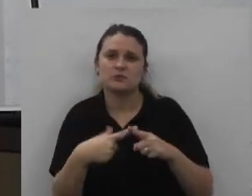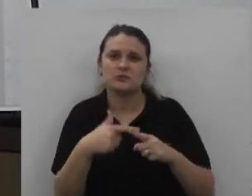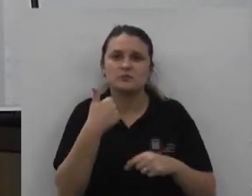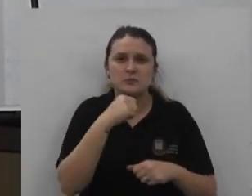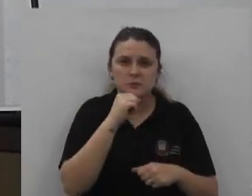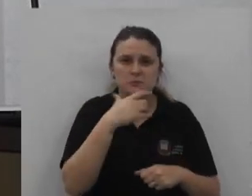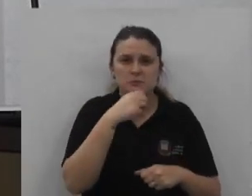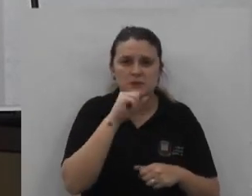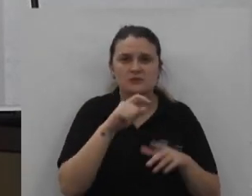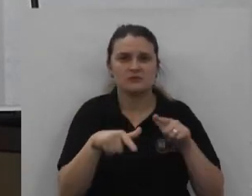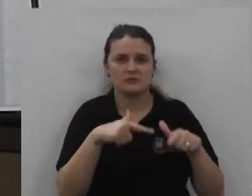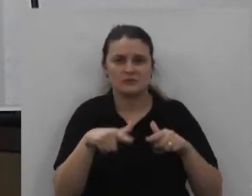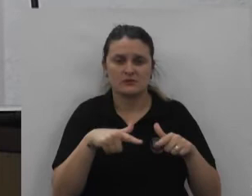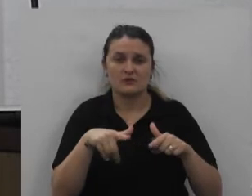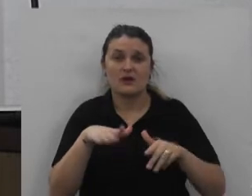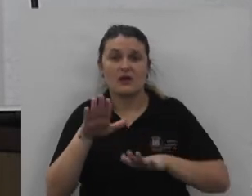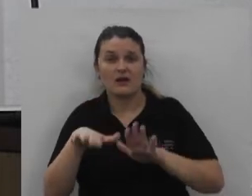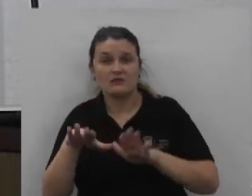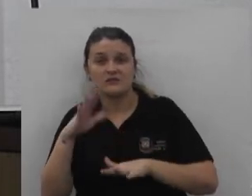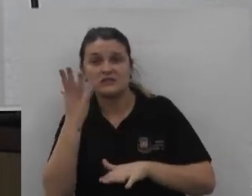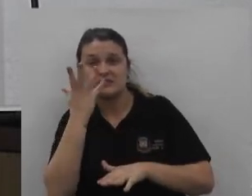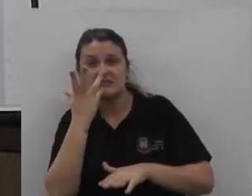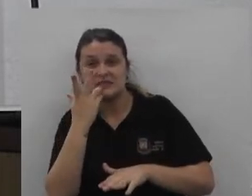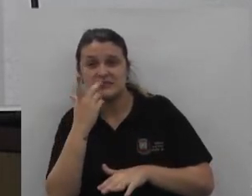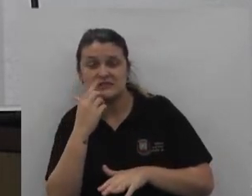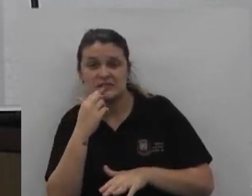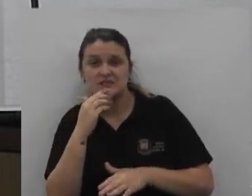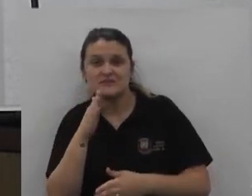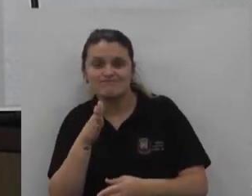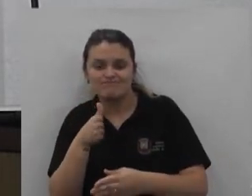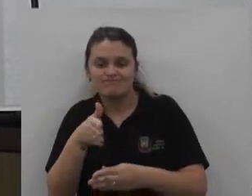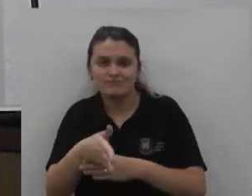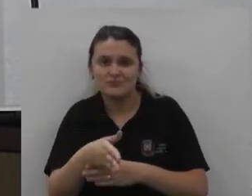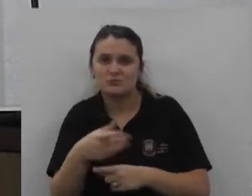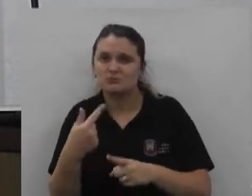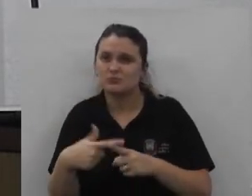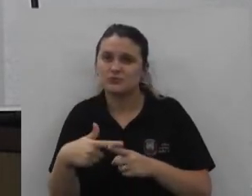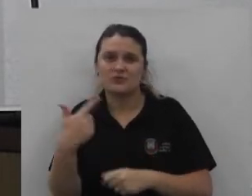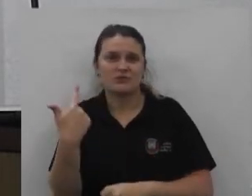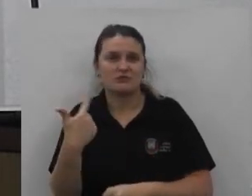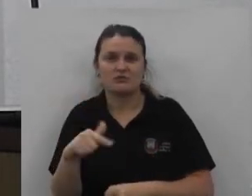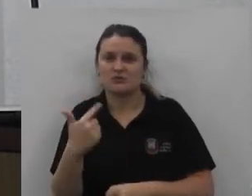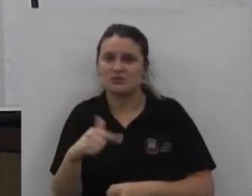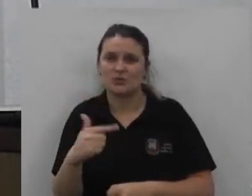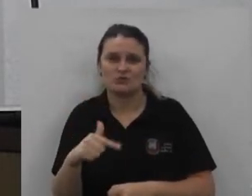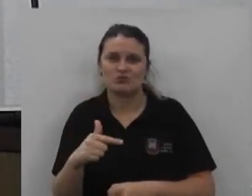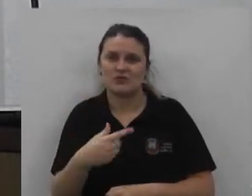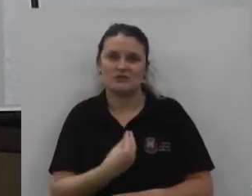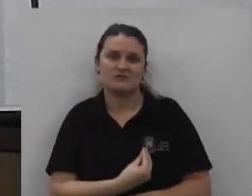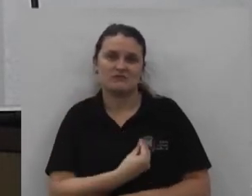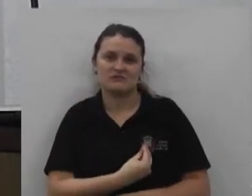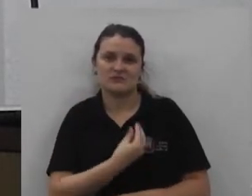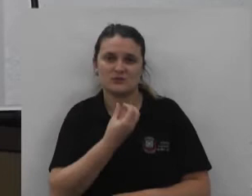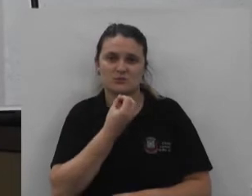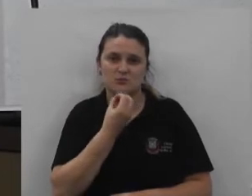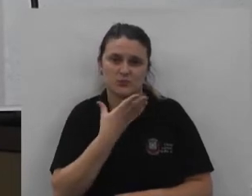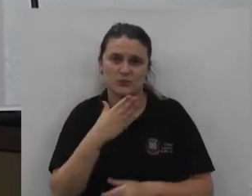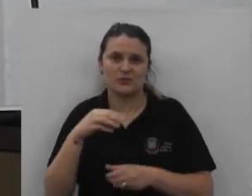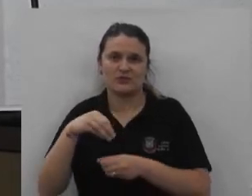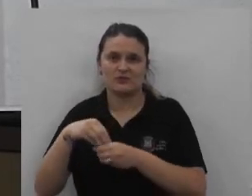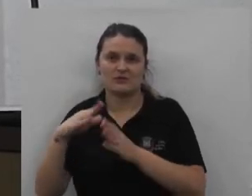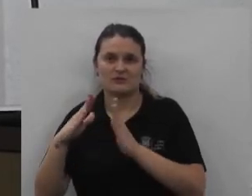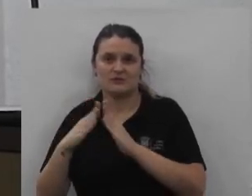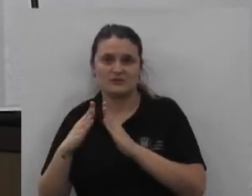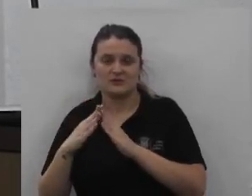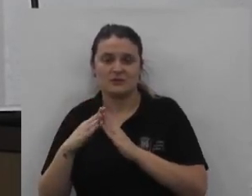seus pais trabalham muitas delas vêm por necessidades por não terem uma condição favorável no seu